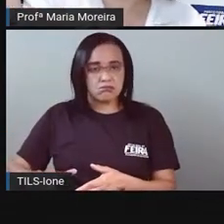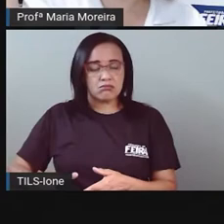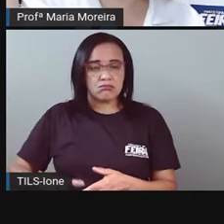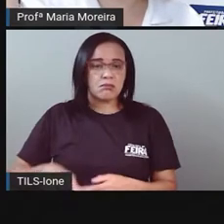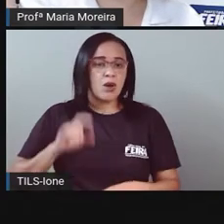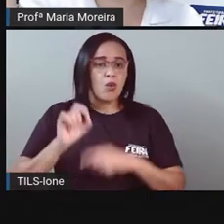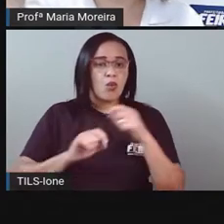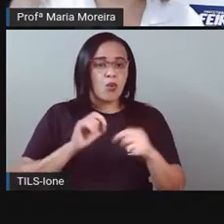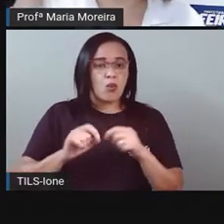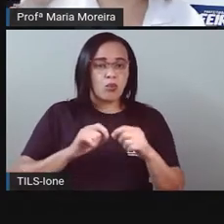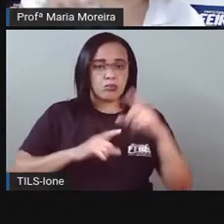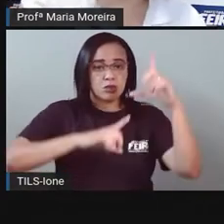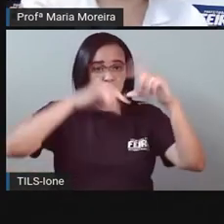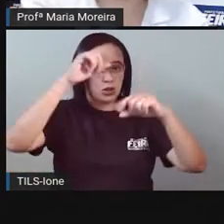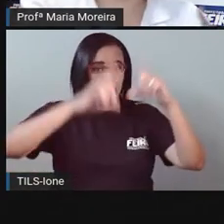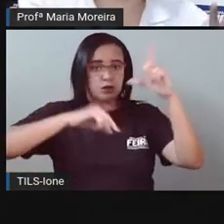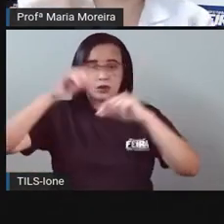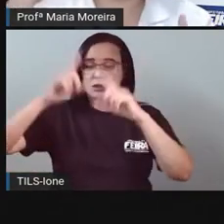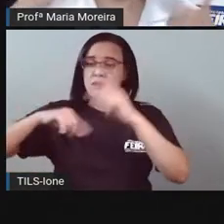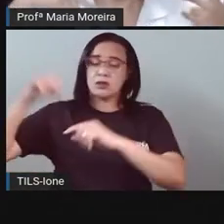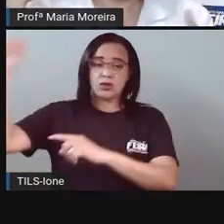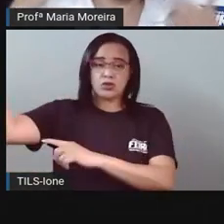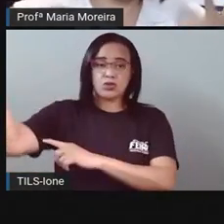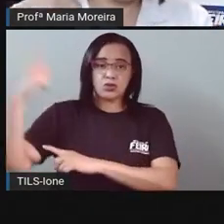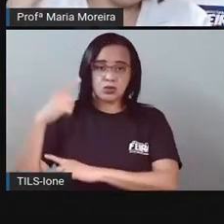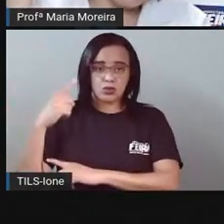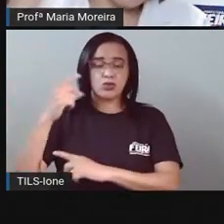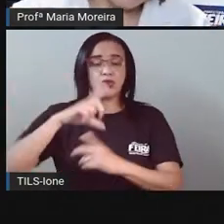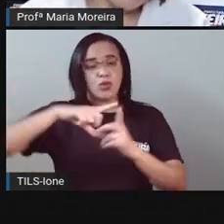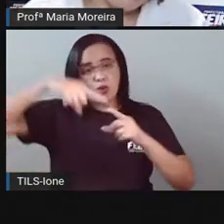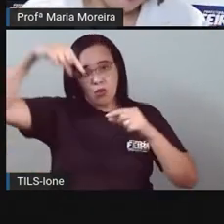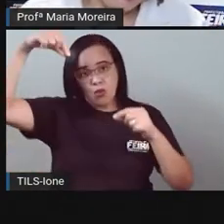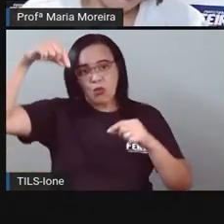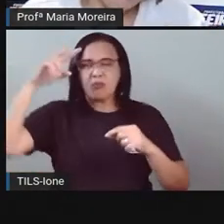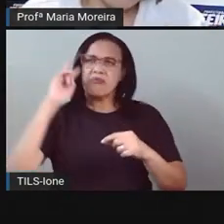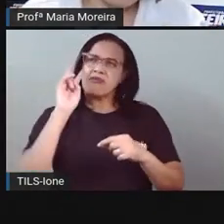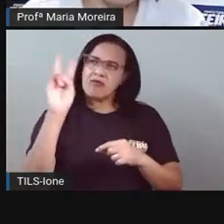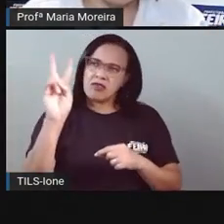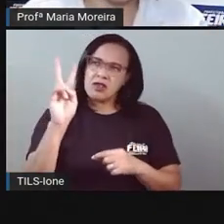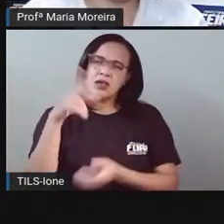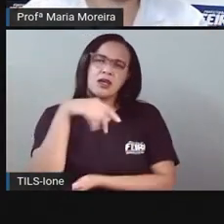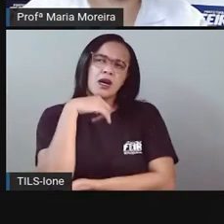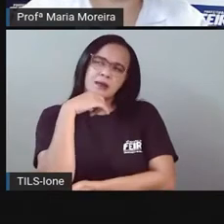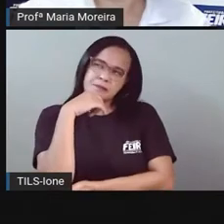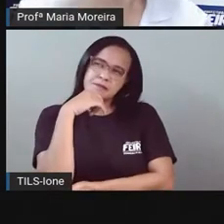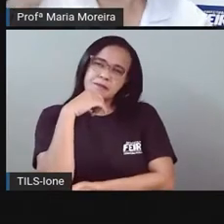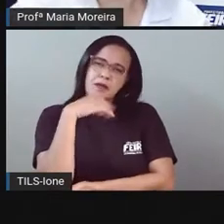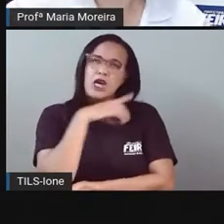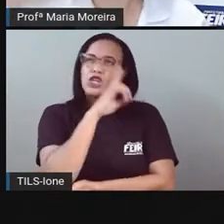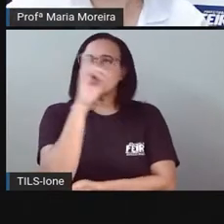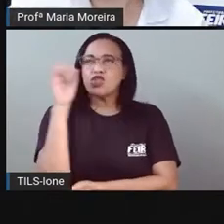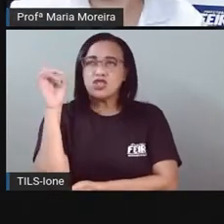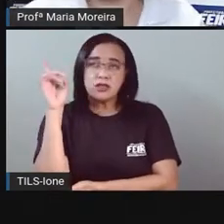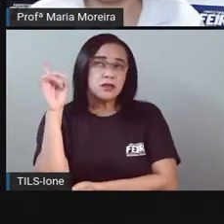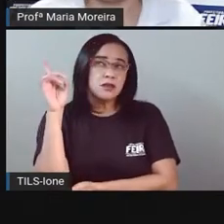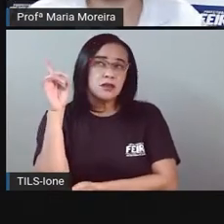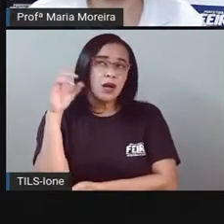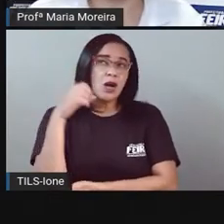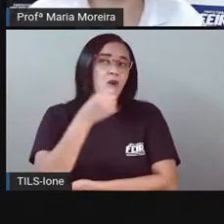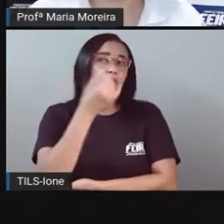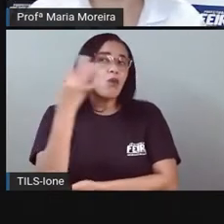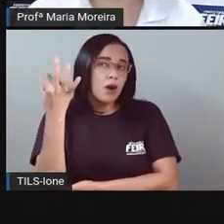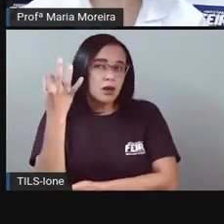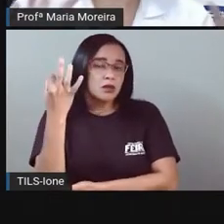astros, né? Ele olhava a estrela e sabia que daqui a tantos dias, por exemplo, o sol, ele se